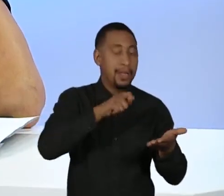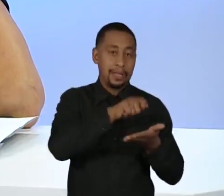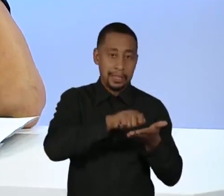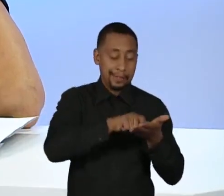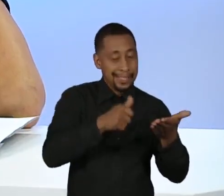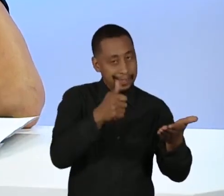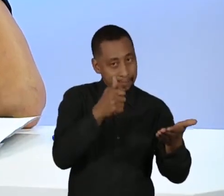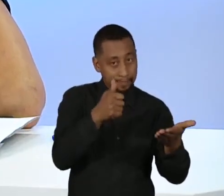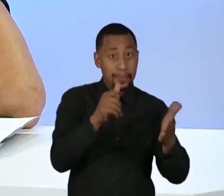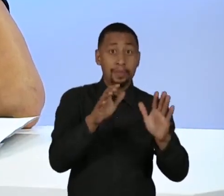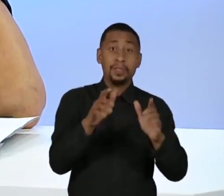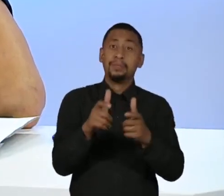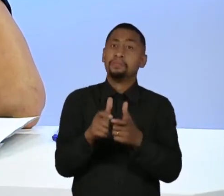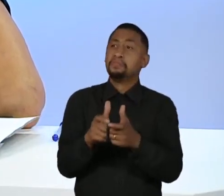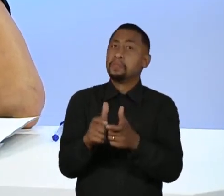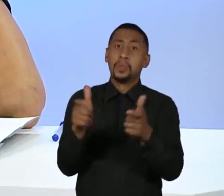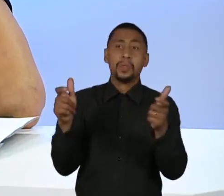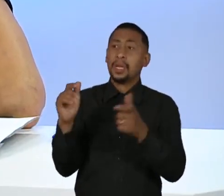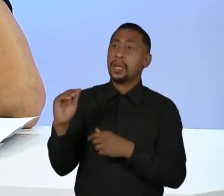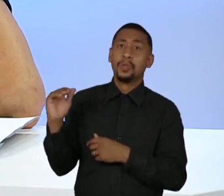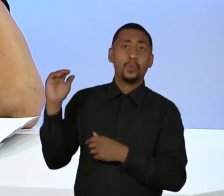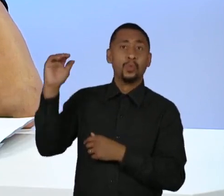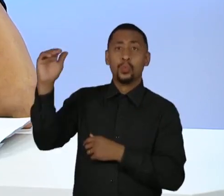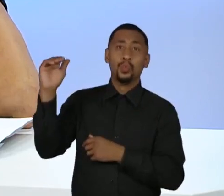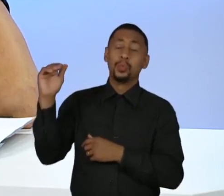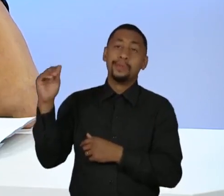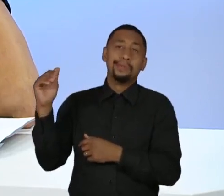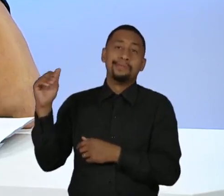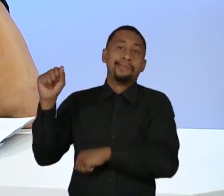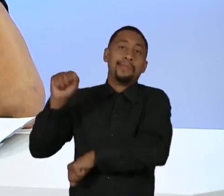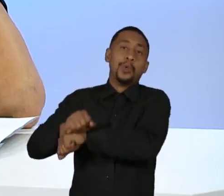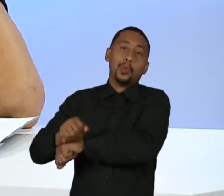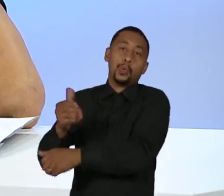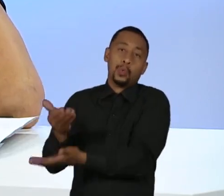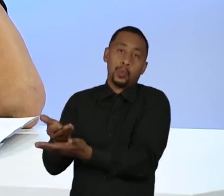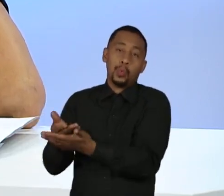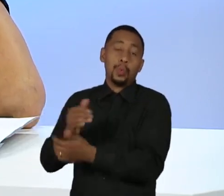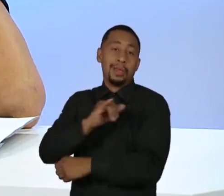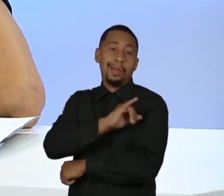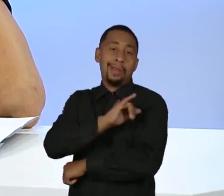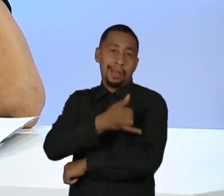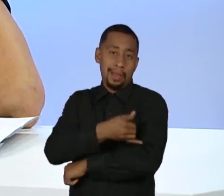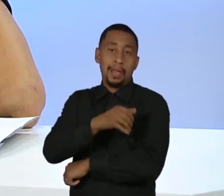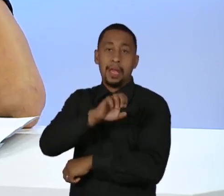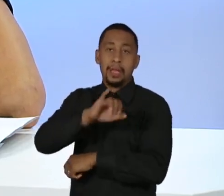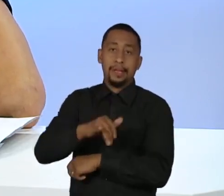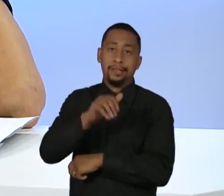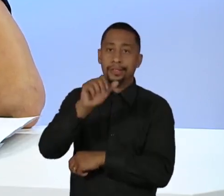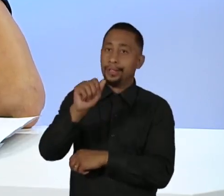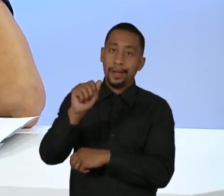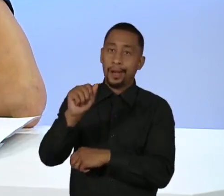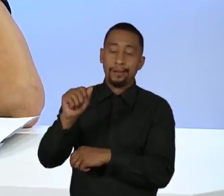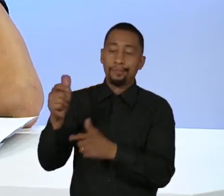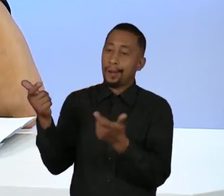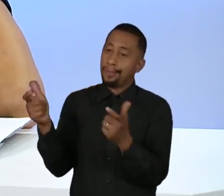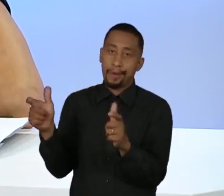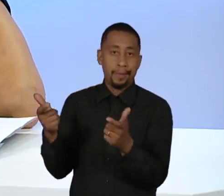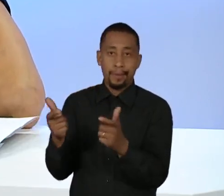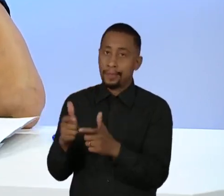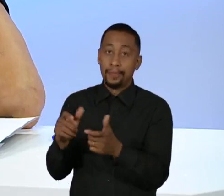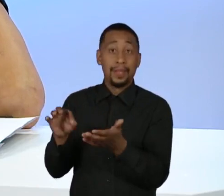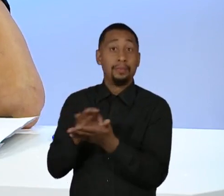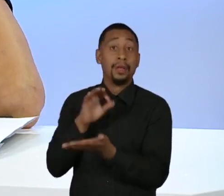houve um desmonte das políticas de EJA, uma diminuição drástica de investimento e as matrículas estão caindo